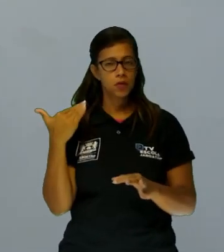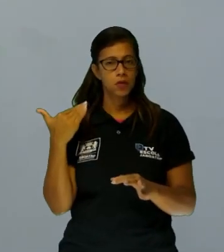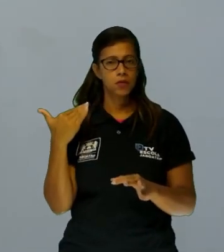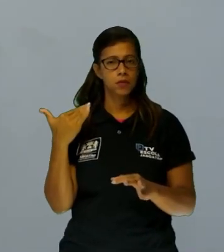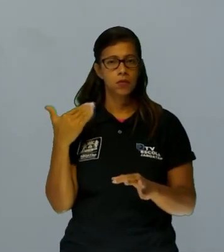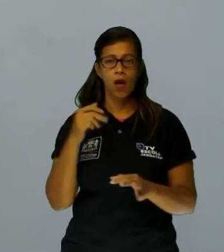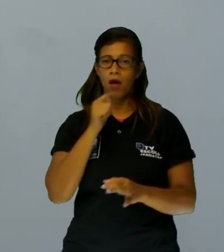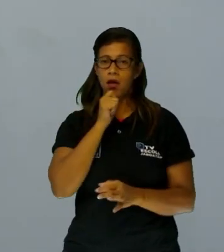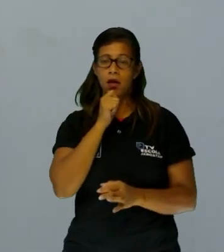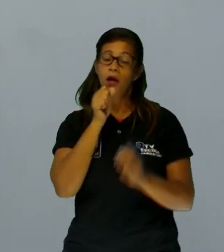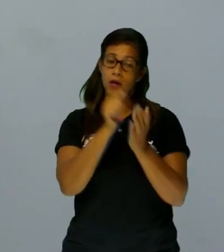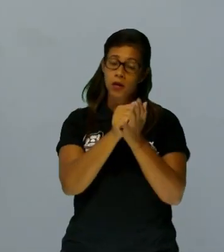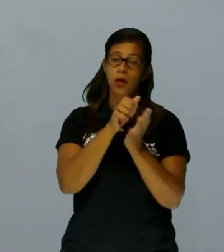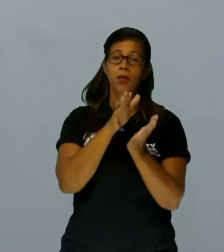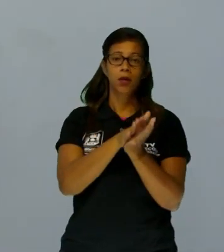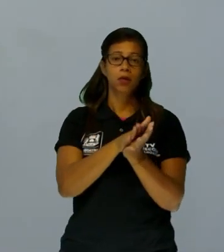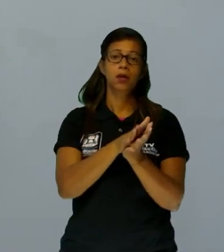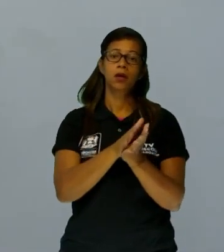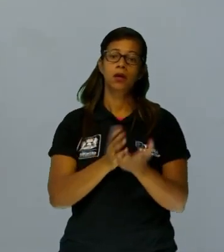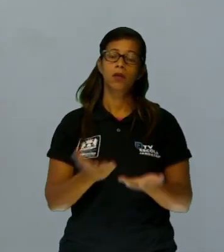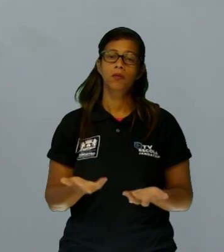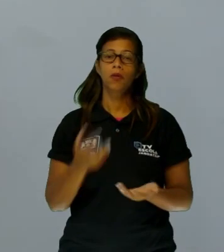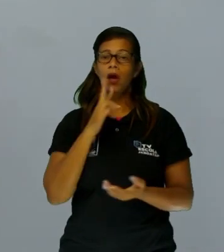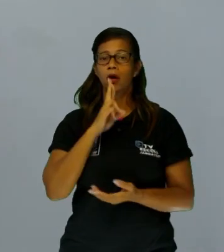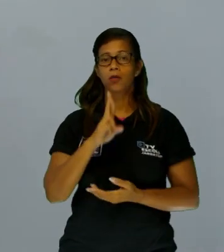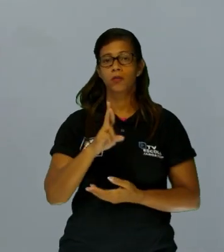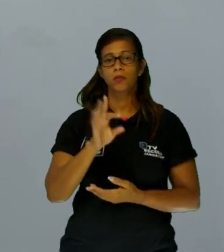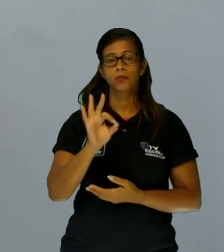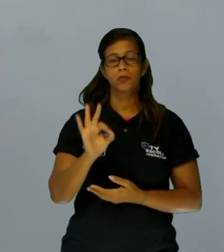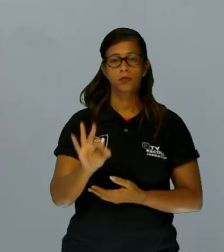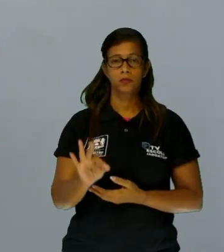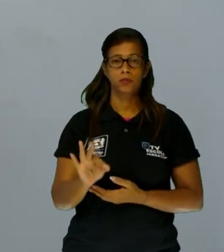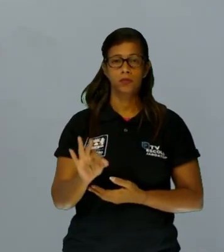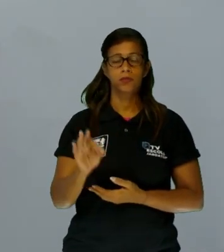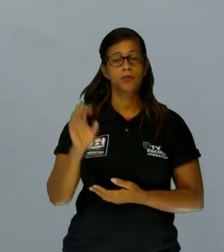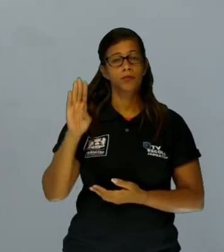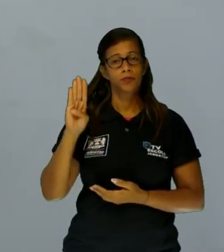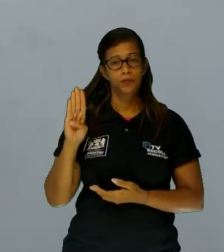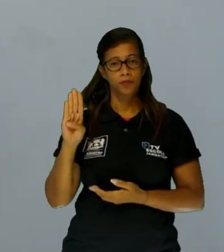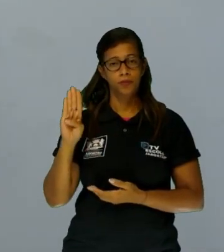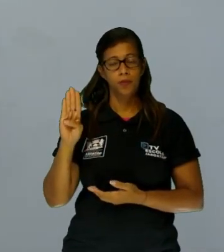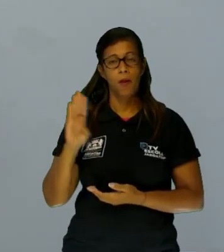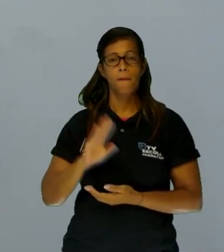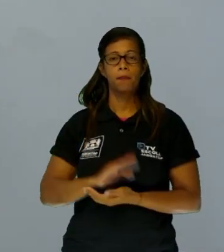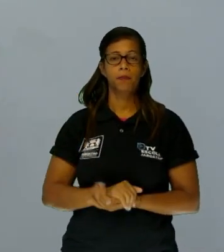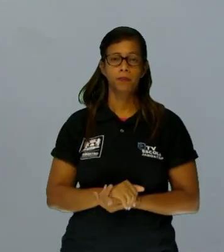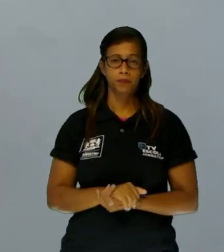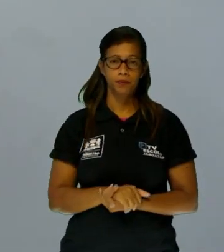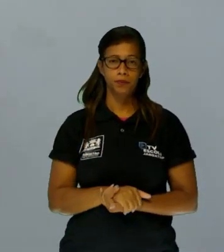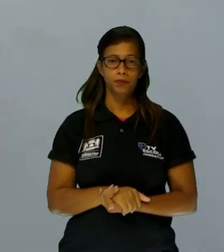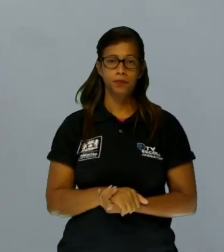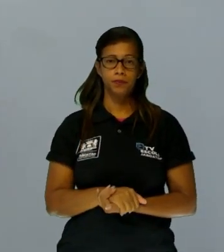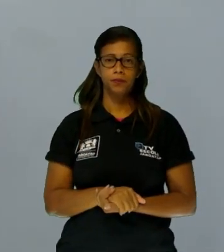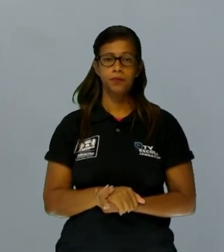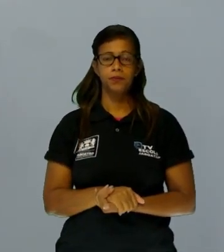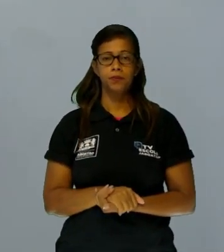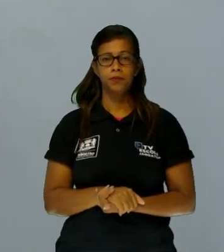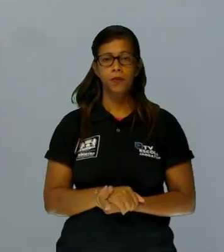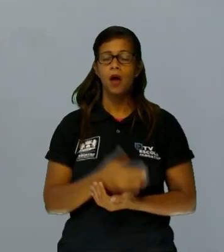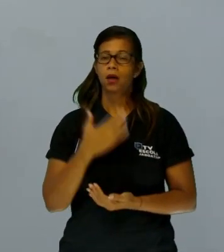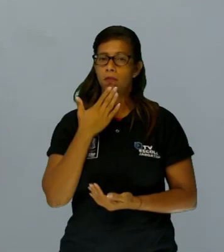aí, para a gente, né, chegamos à resposta B de bola. Caso a maioridade penal seja reduzida, a justiça morrerá. Essa é a que melhor